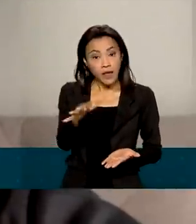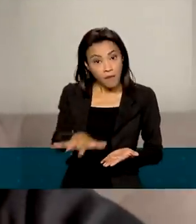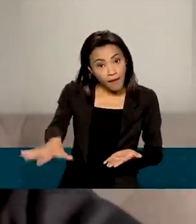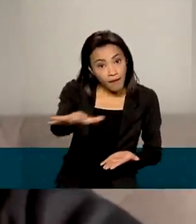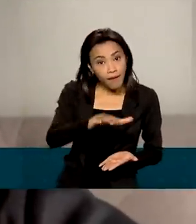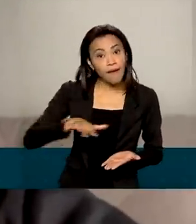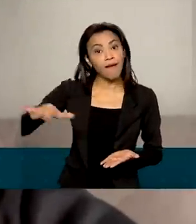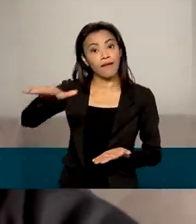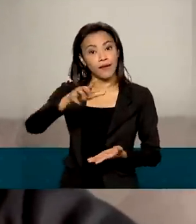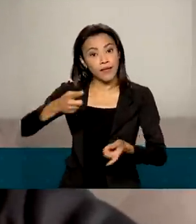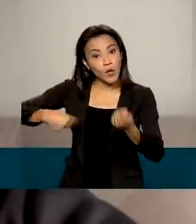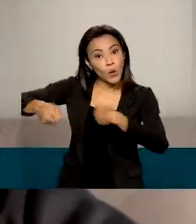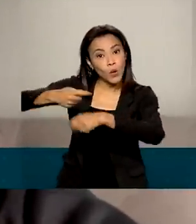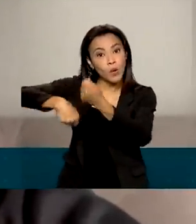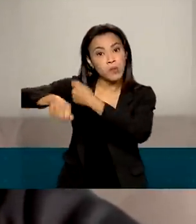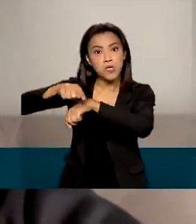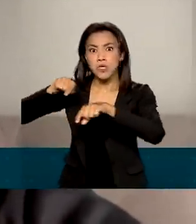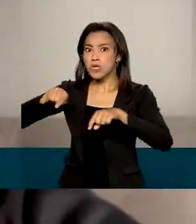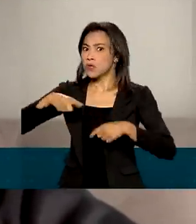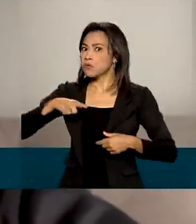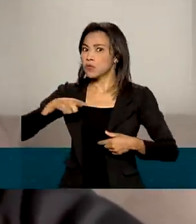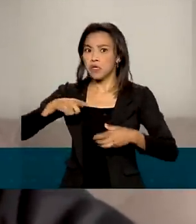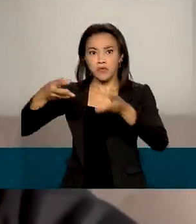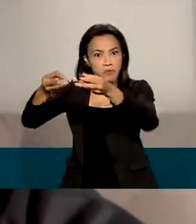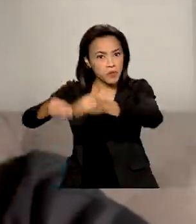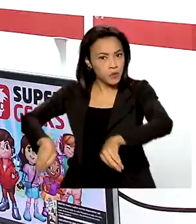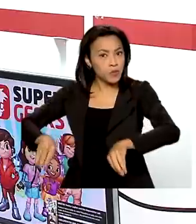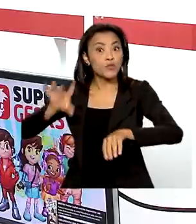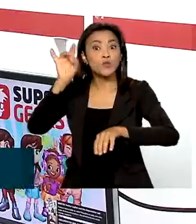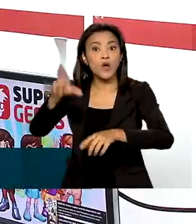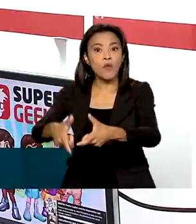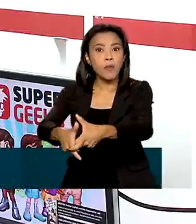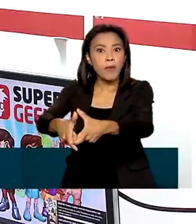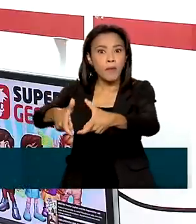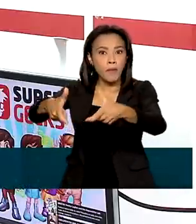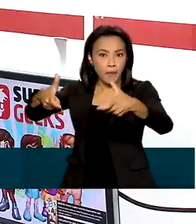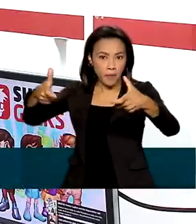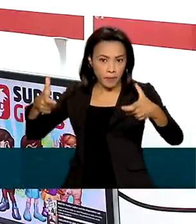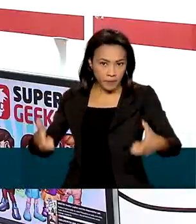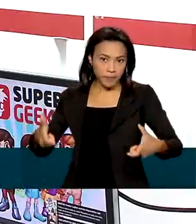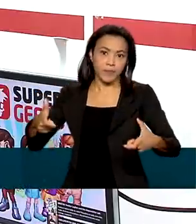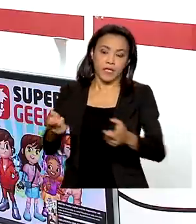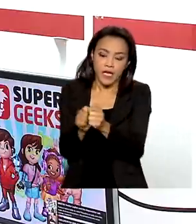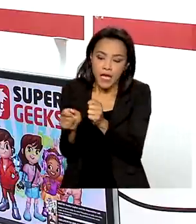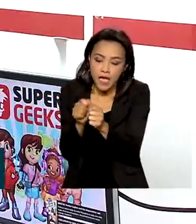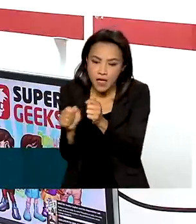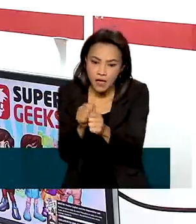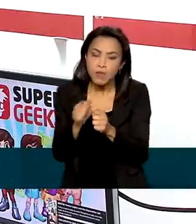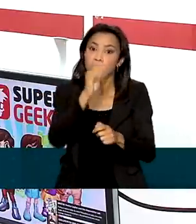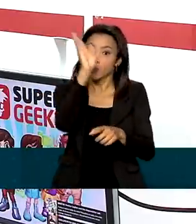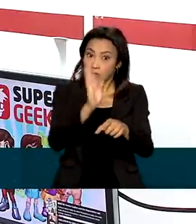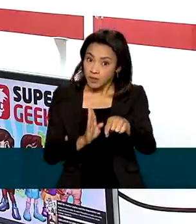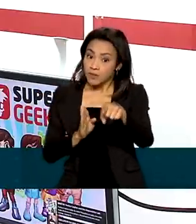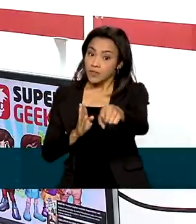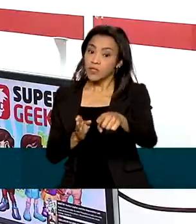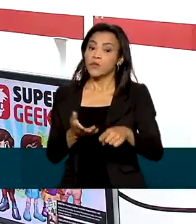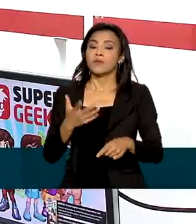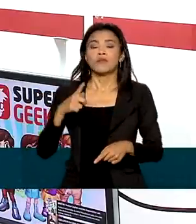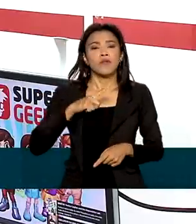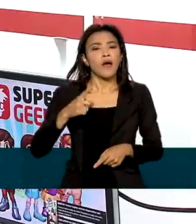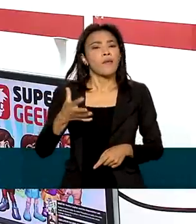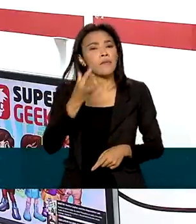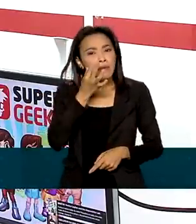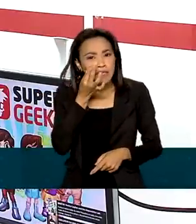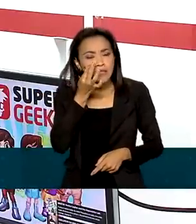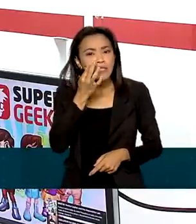foi afetada diretamente pela pandemia, ela só cresceu. Hoje, os produtos e serviços de games brasileiros estão presentes